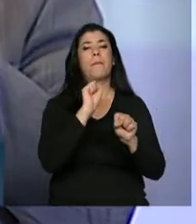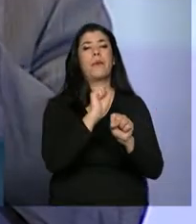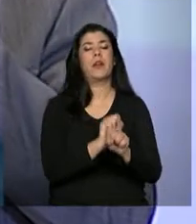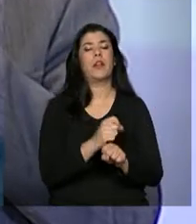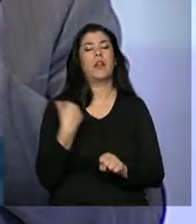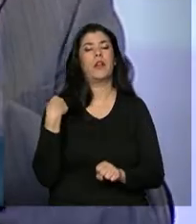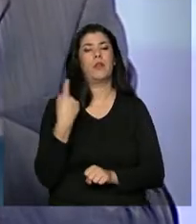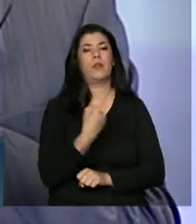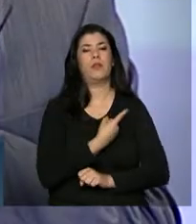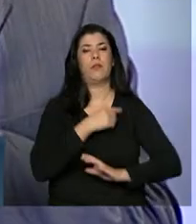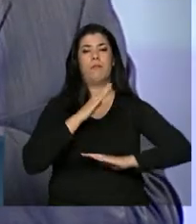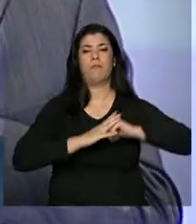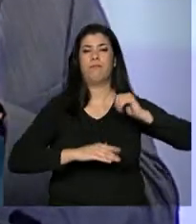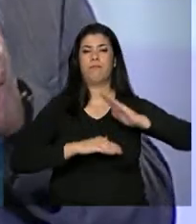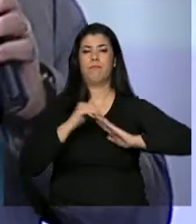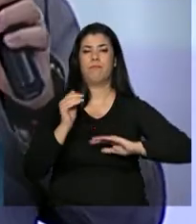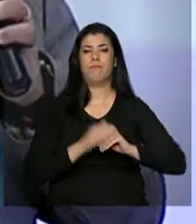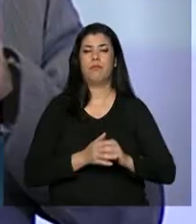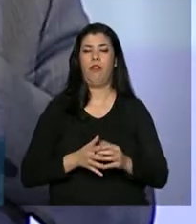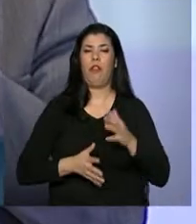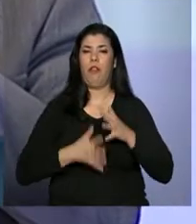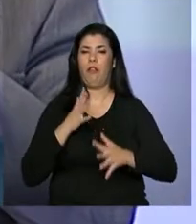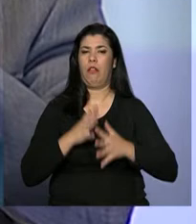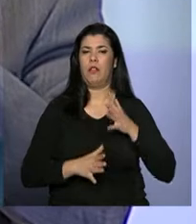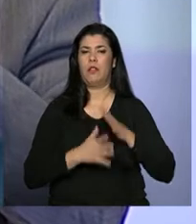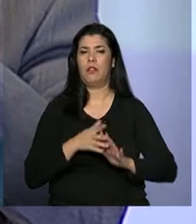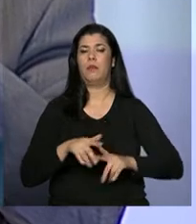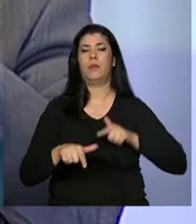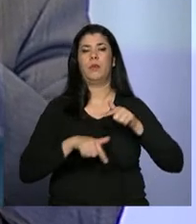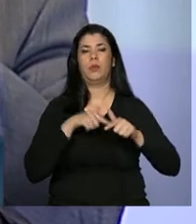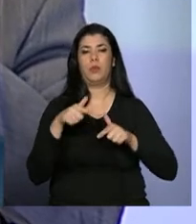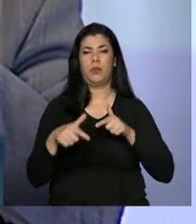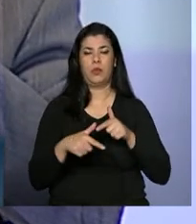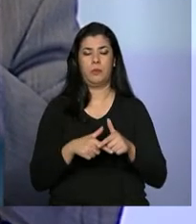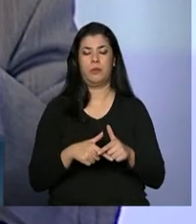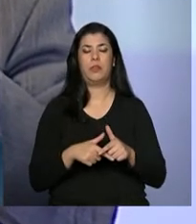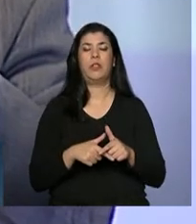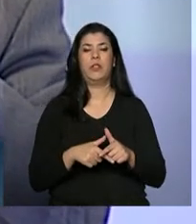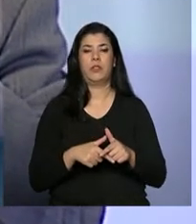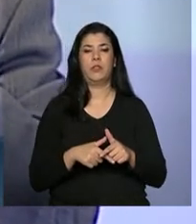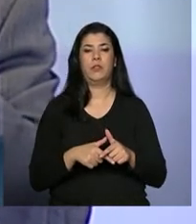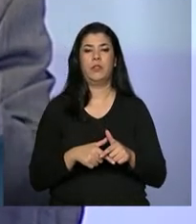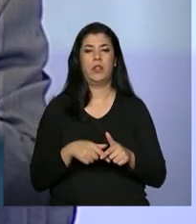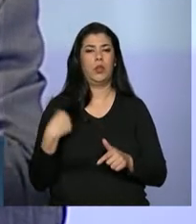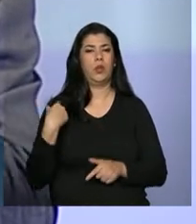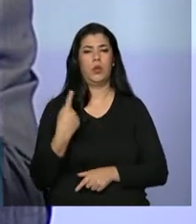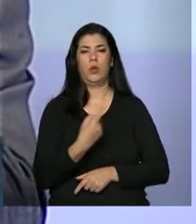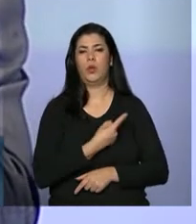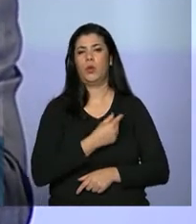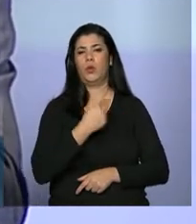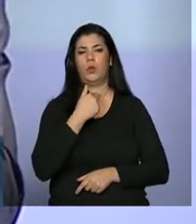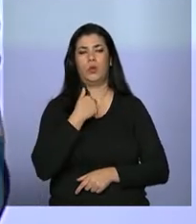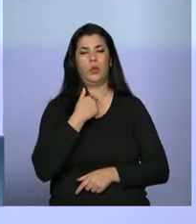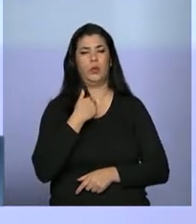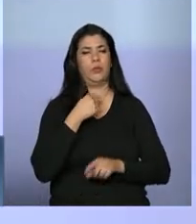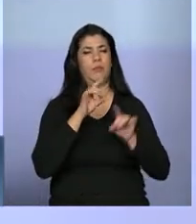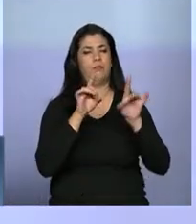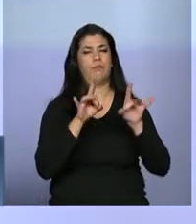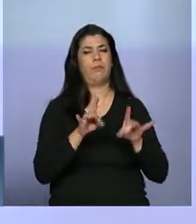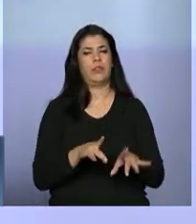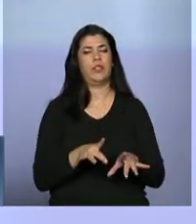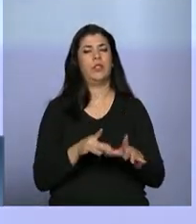contemporâneo no Brasil. Mas nós não vamos deixar de enfrentar esses obstáculos.